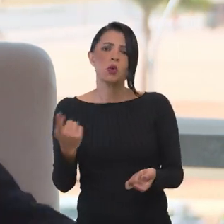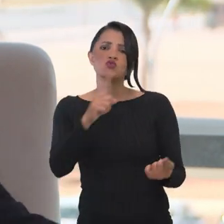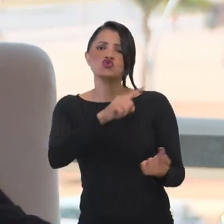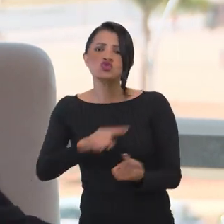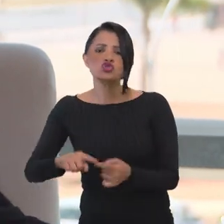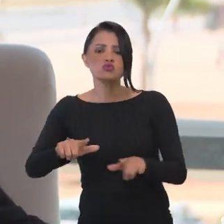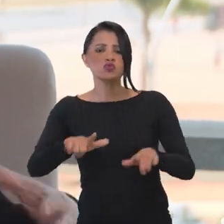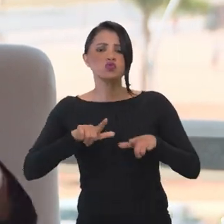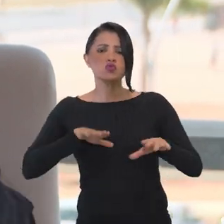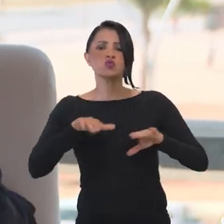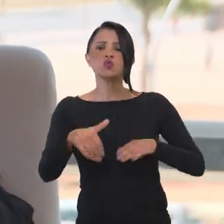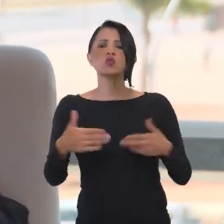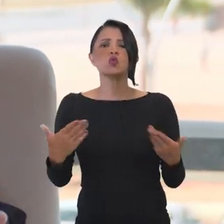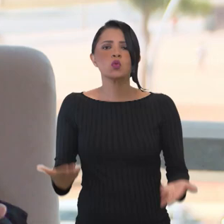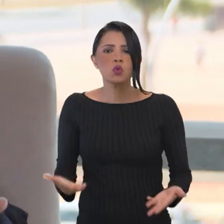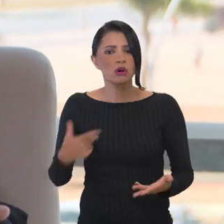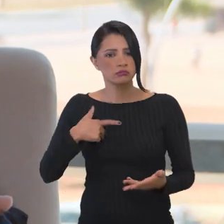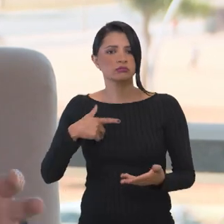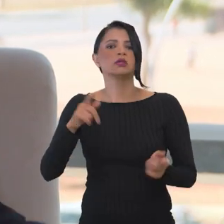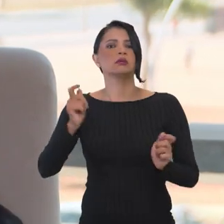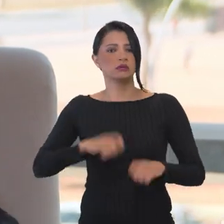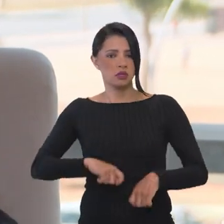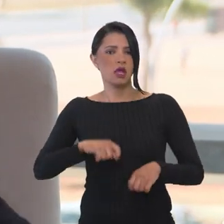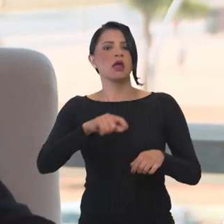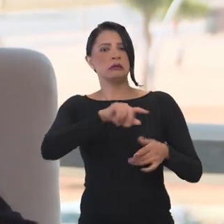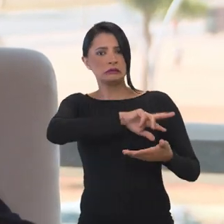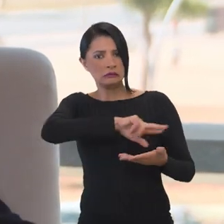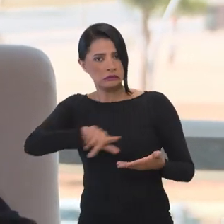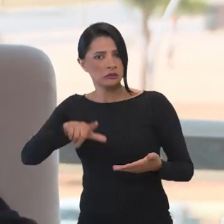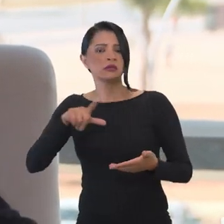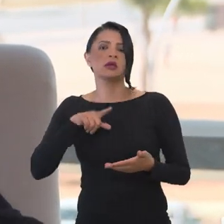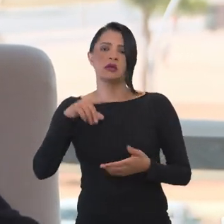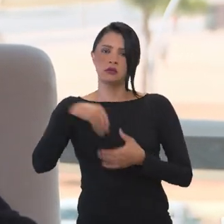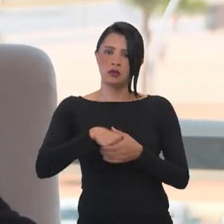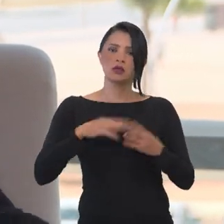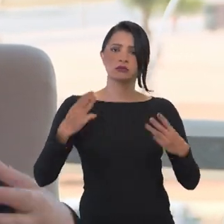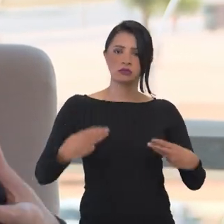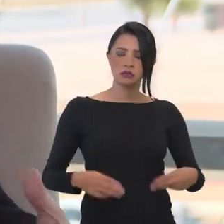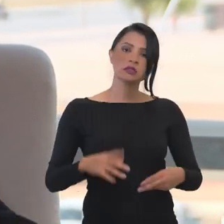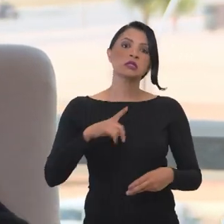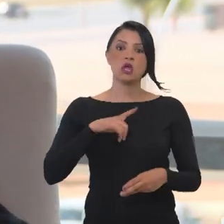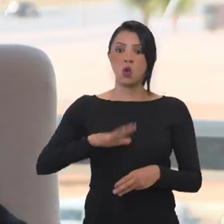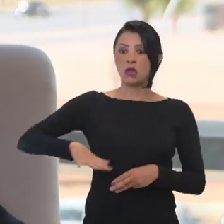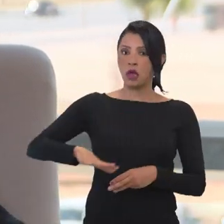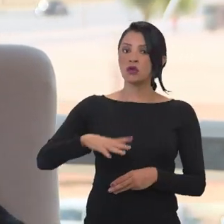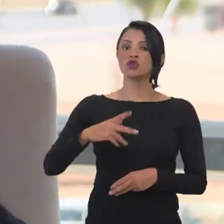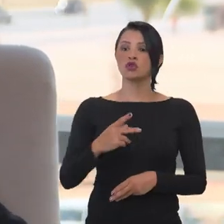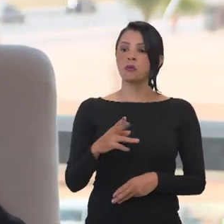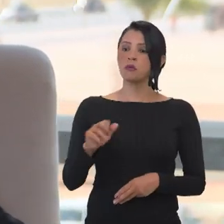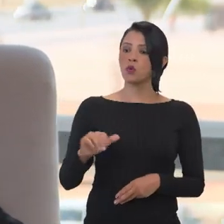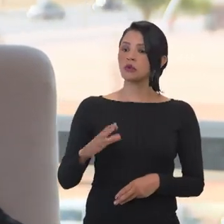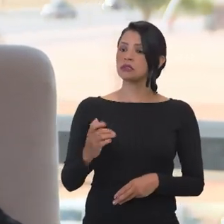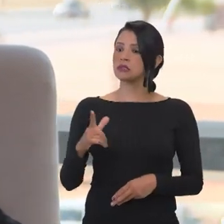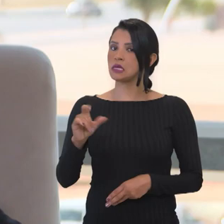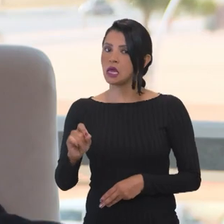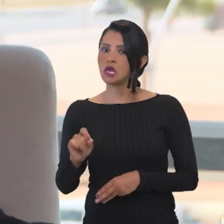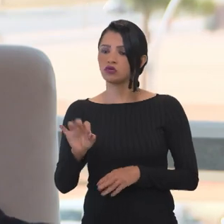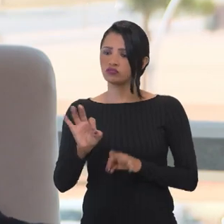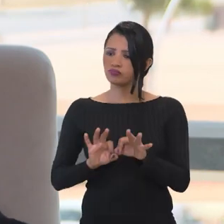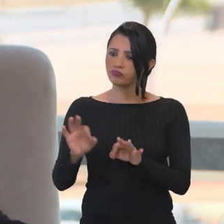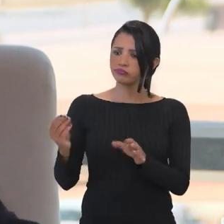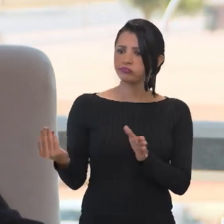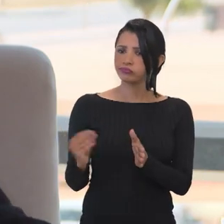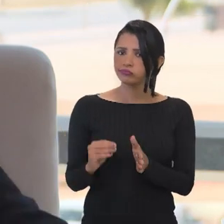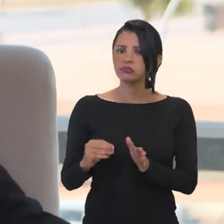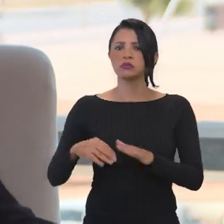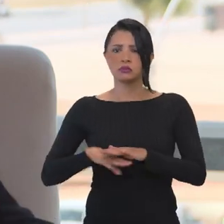formação. Então, a tem esse grande processo de gestão de pessoas dentro do Ministério. A gente tem uma área de processos e é muito bacana. gente tem feito um